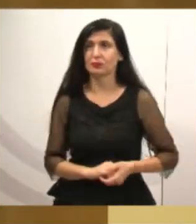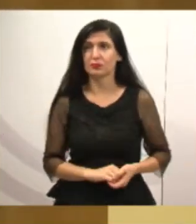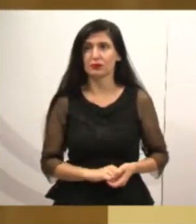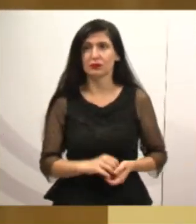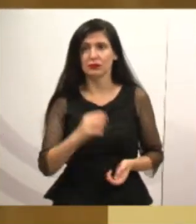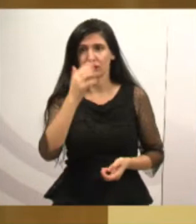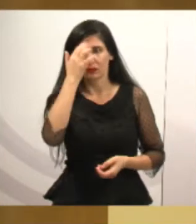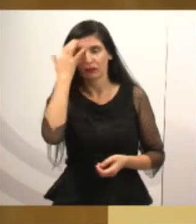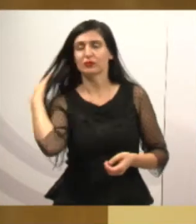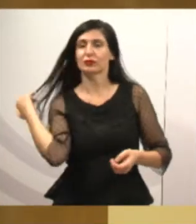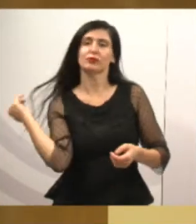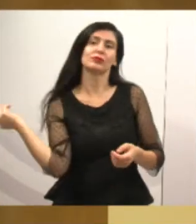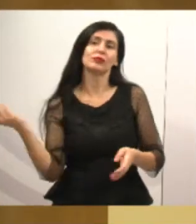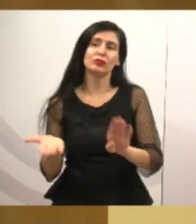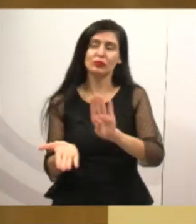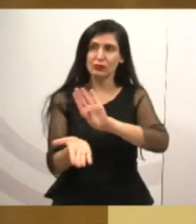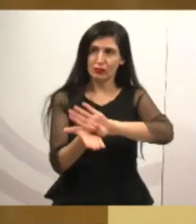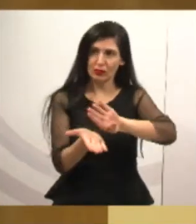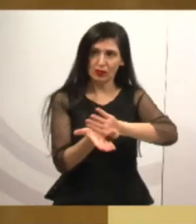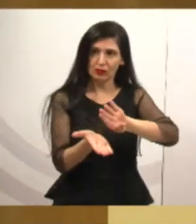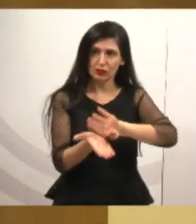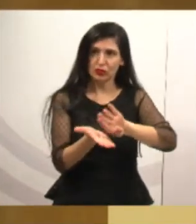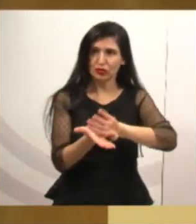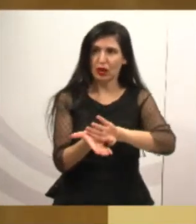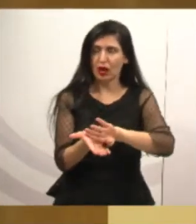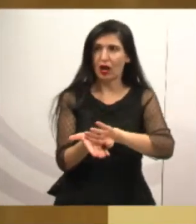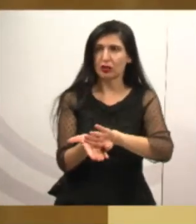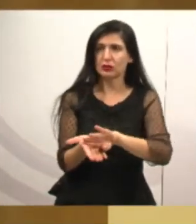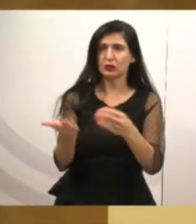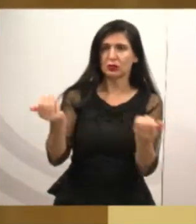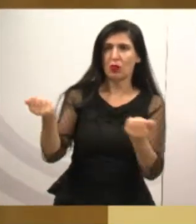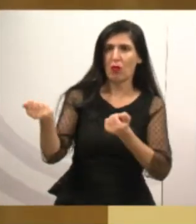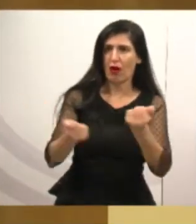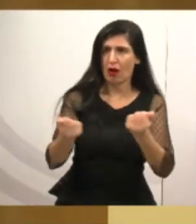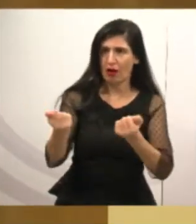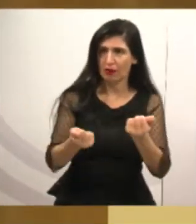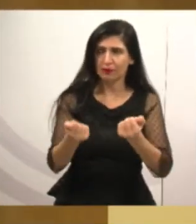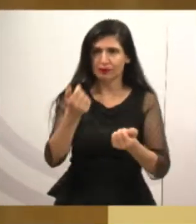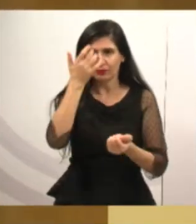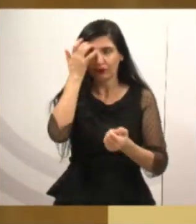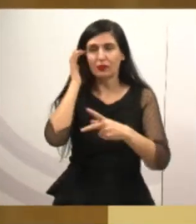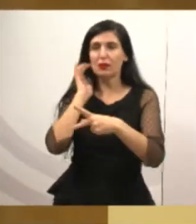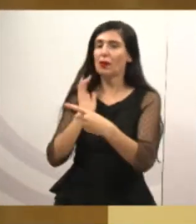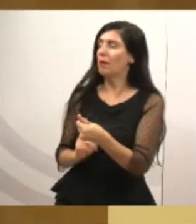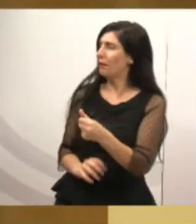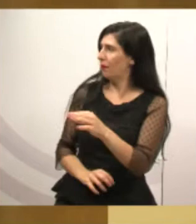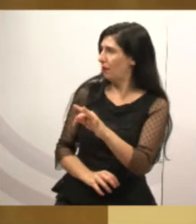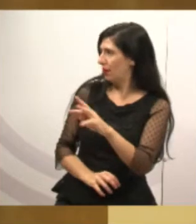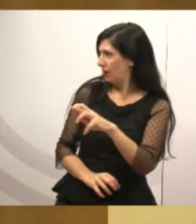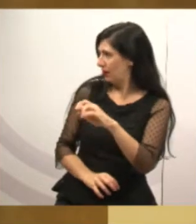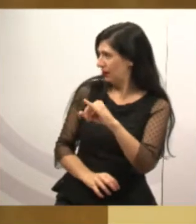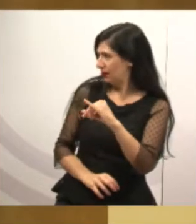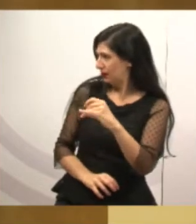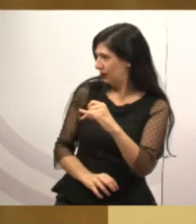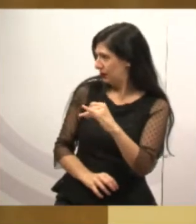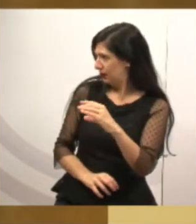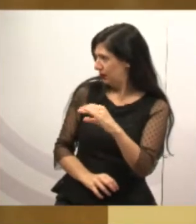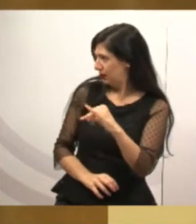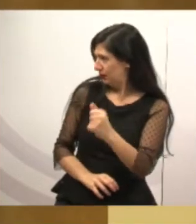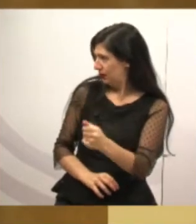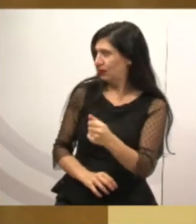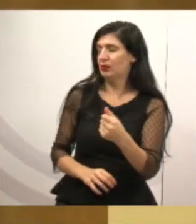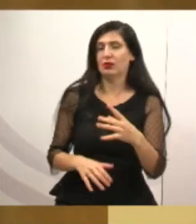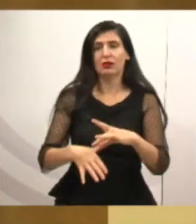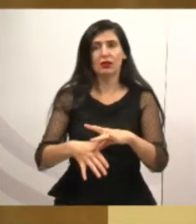dos veículos. Fiquei até mais contente aqui agora, ouvindo a voz da Patrícia, que é líder do governo, de dizer que